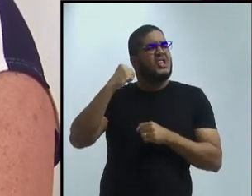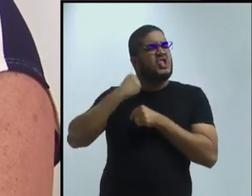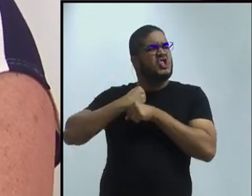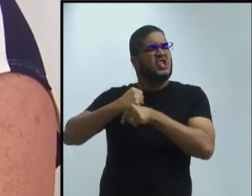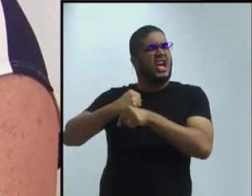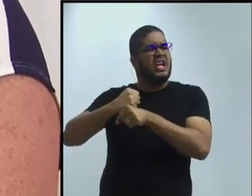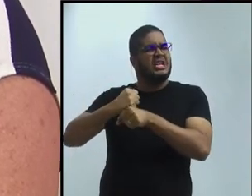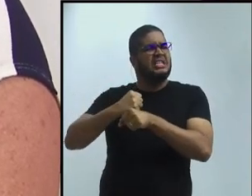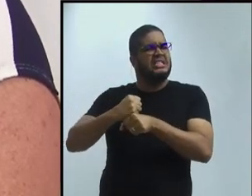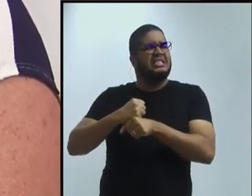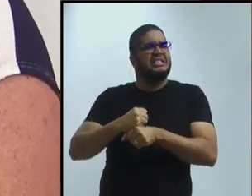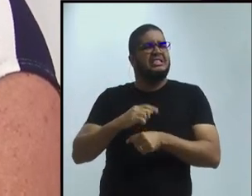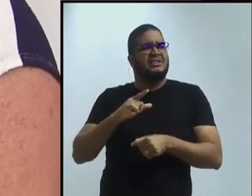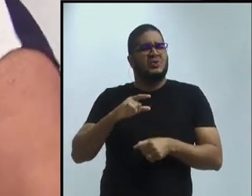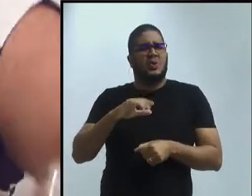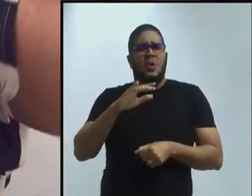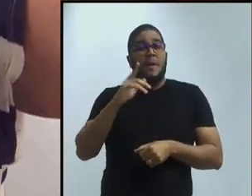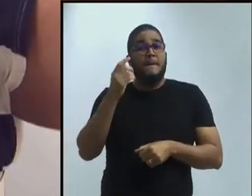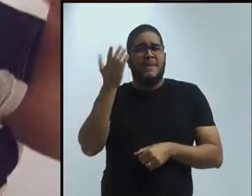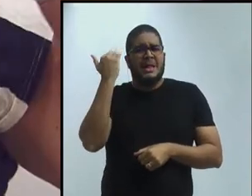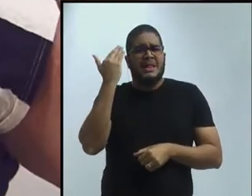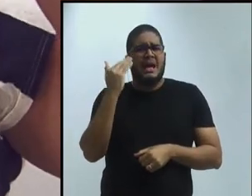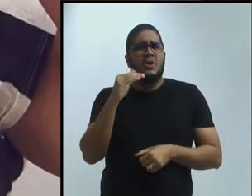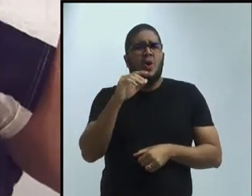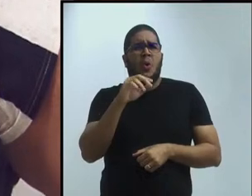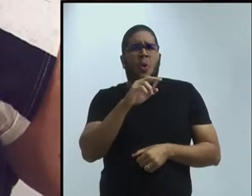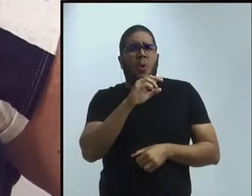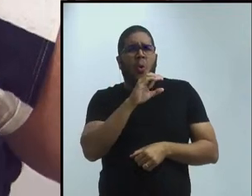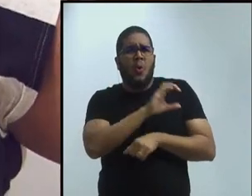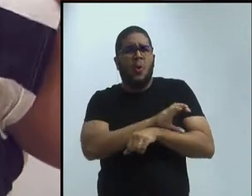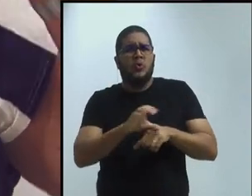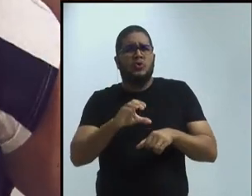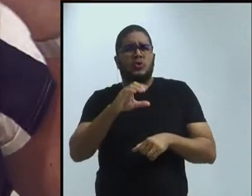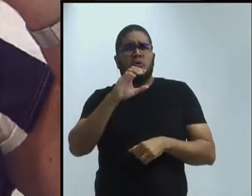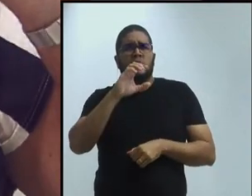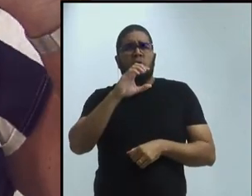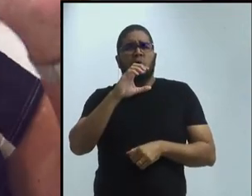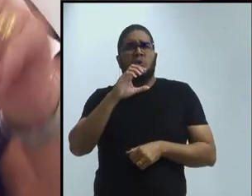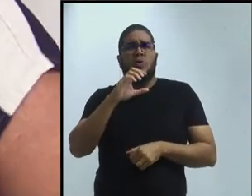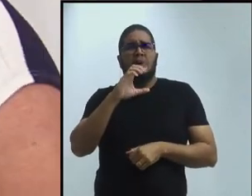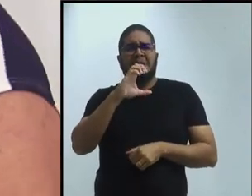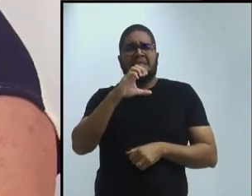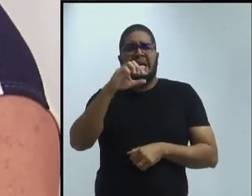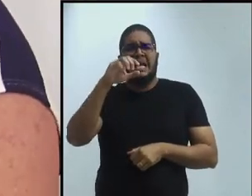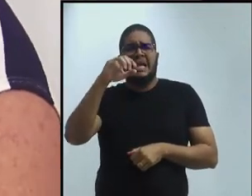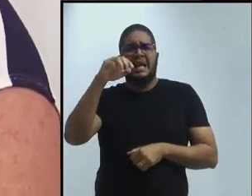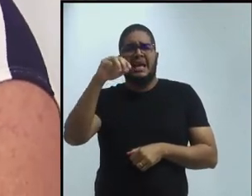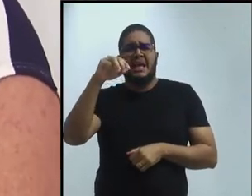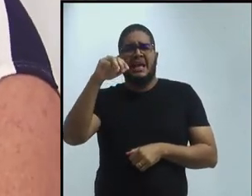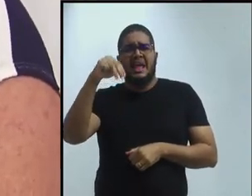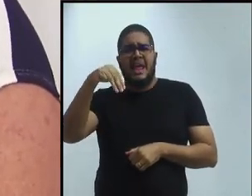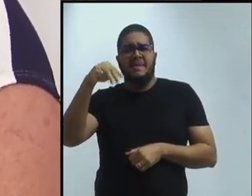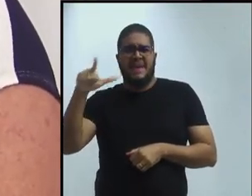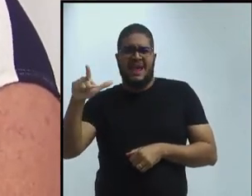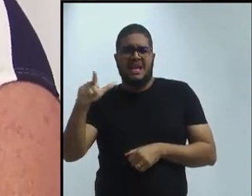curso de mestrado em letras, lá num prédio que hoje está lindo, mas era feio quando a gente estava lá,